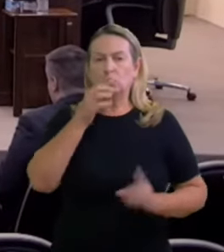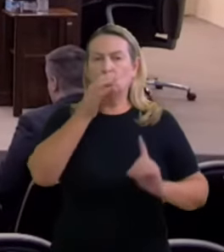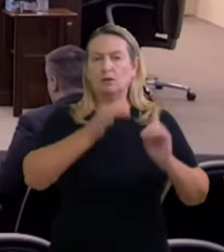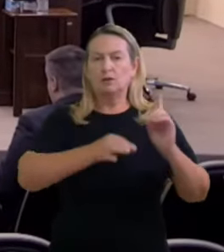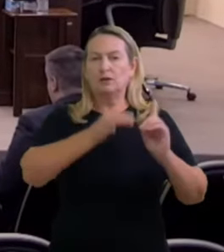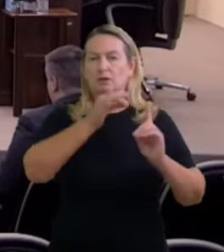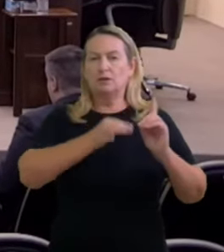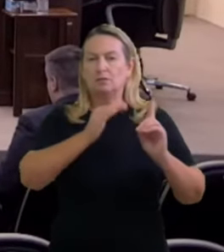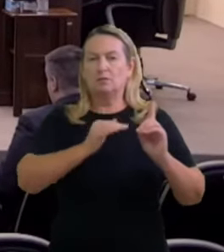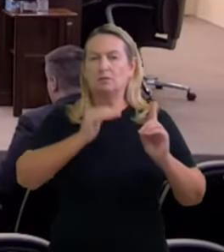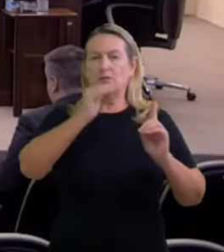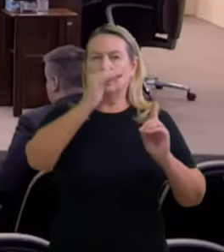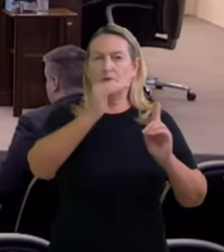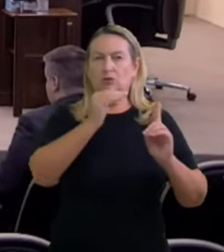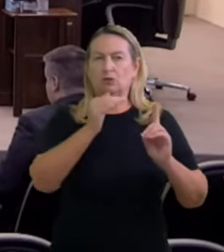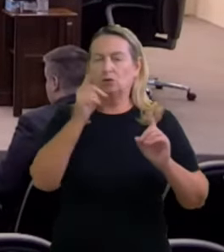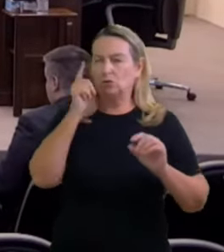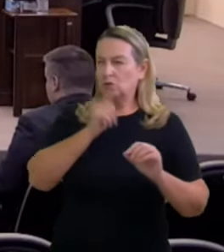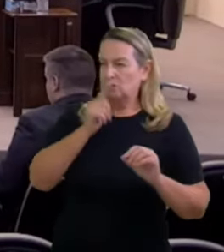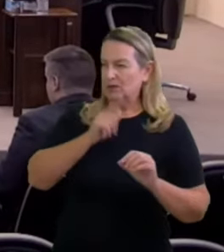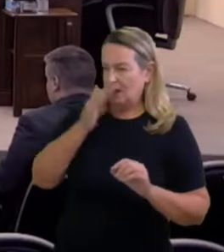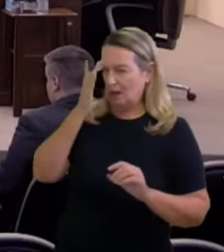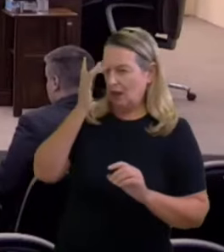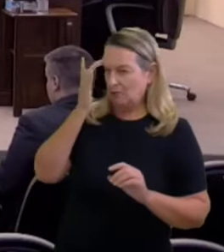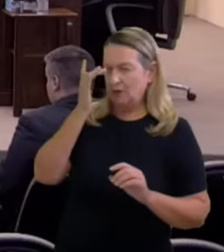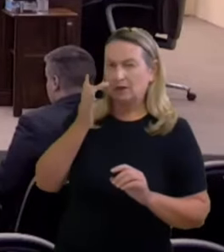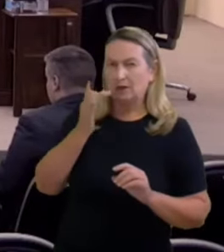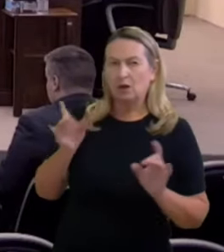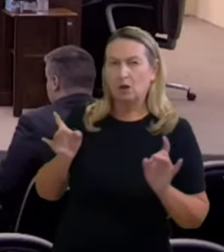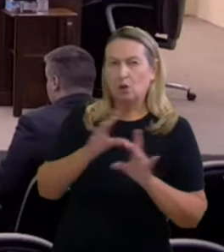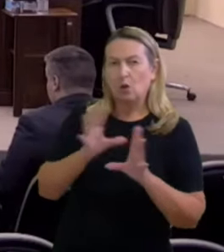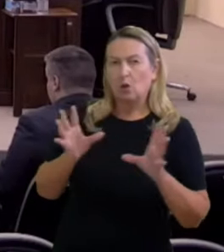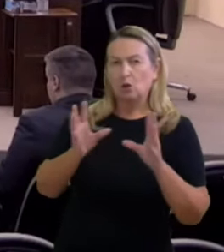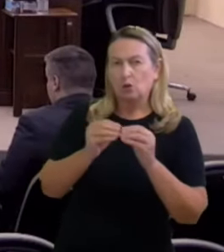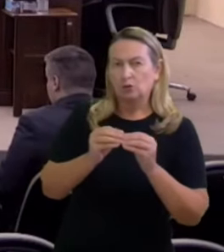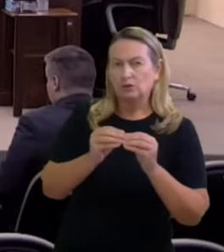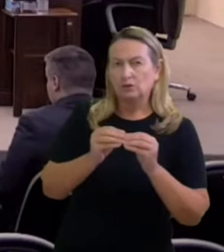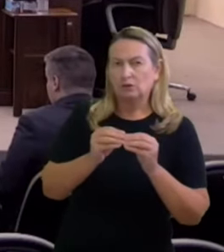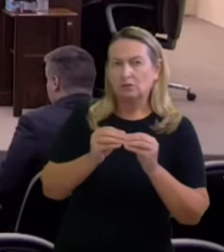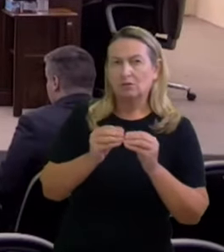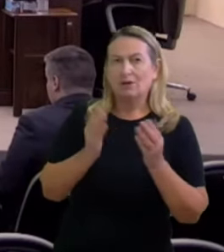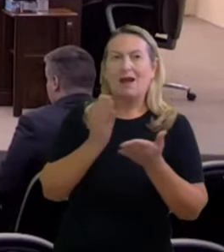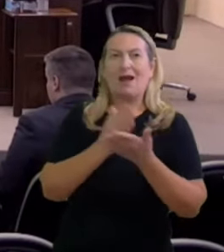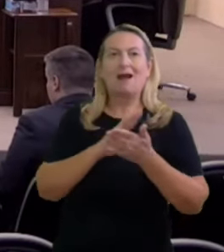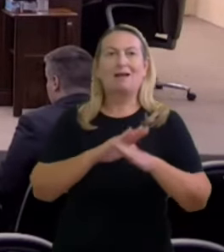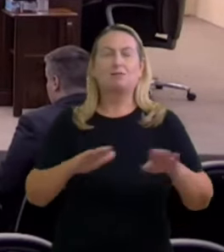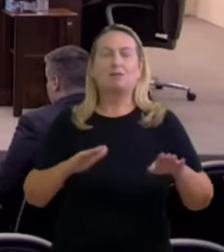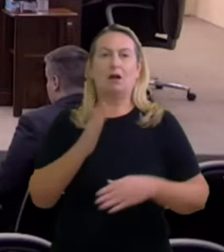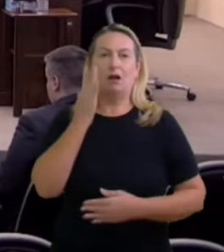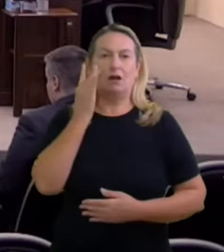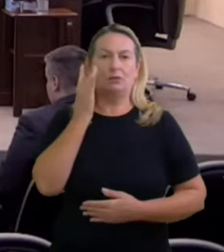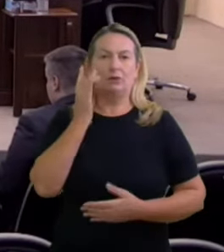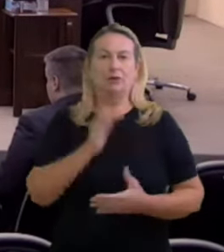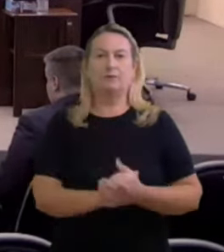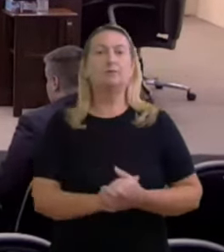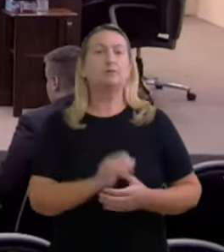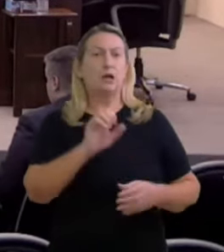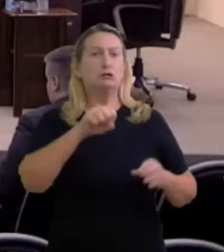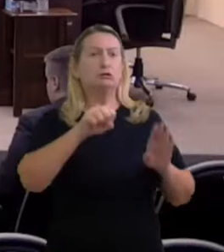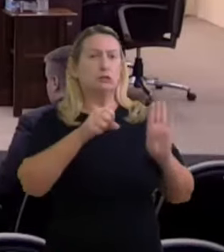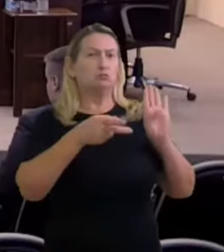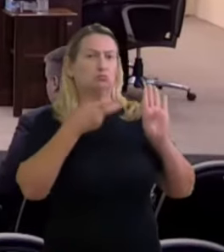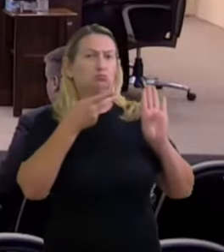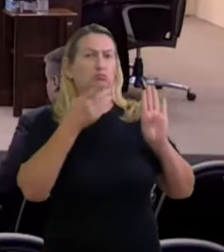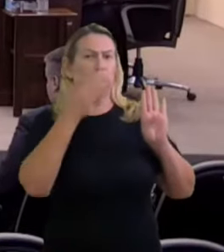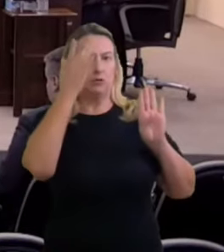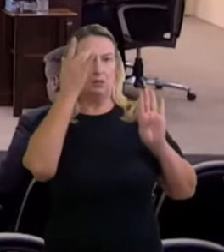consegue trazer amanhã a sua conclusão para que podamos acabar amanhã o processo senhor presidente me conforme sim a trazer amanhã tem